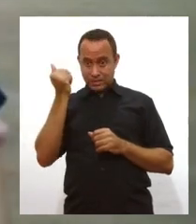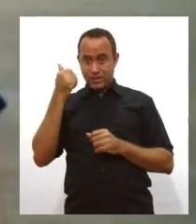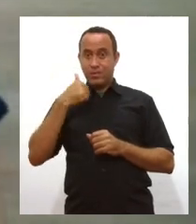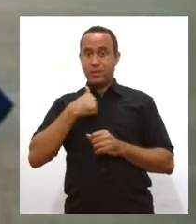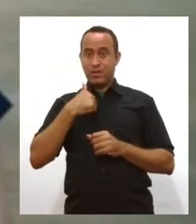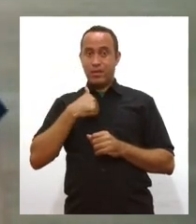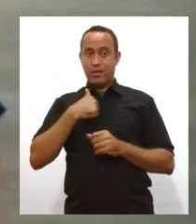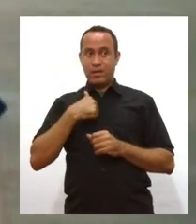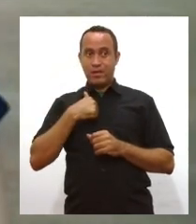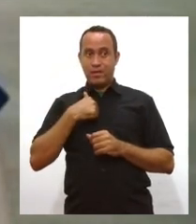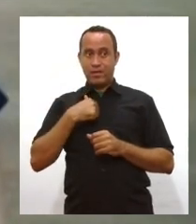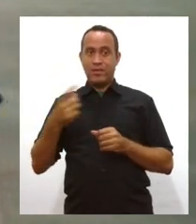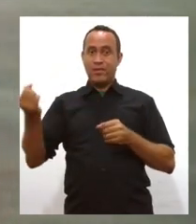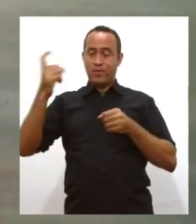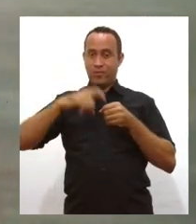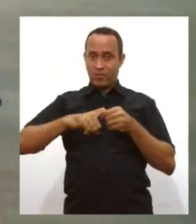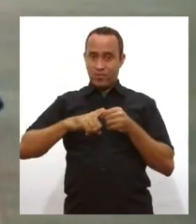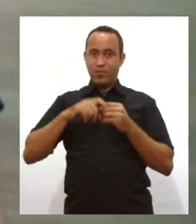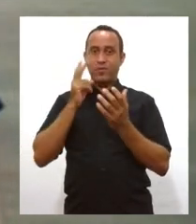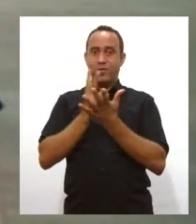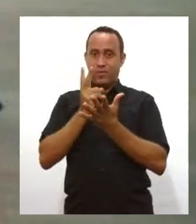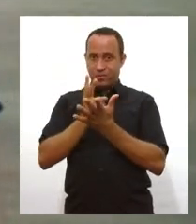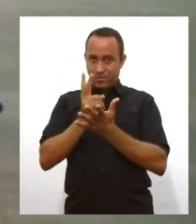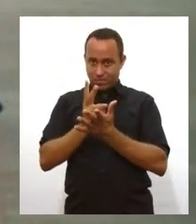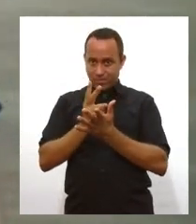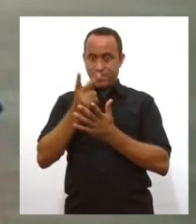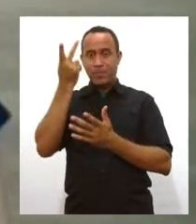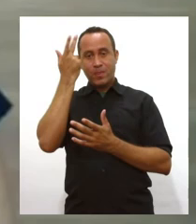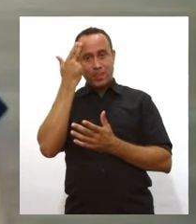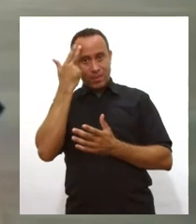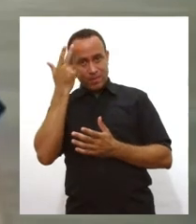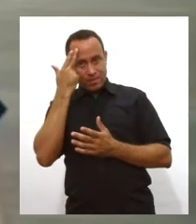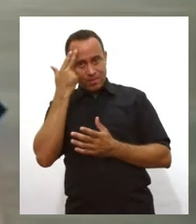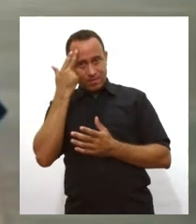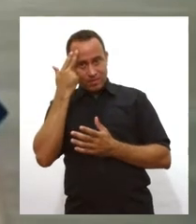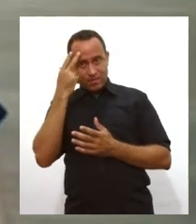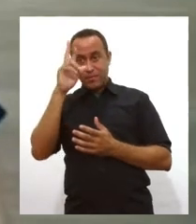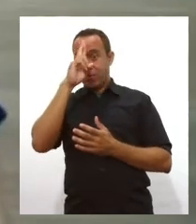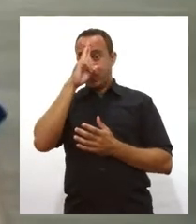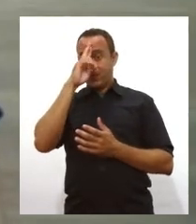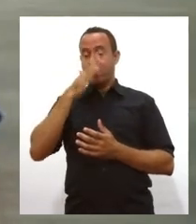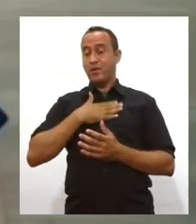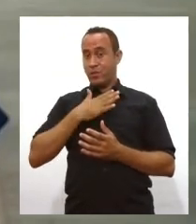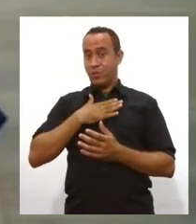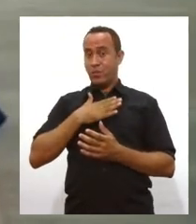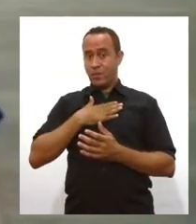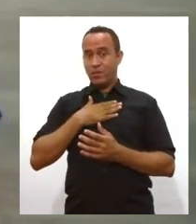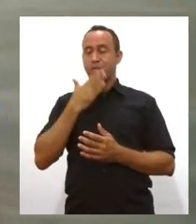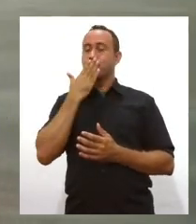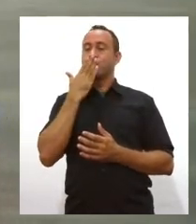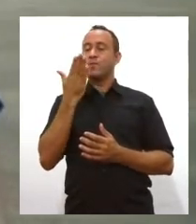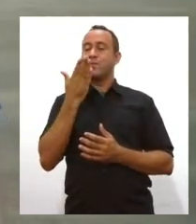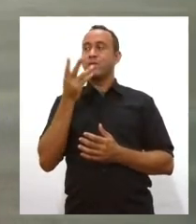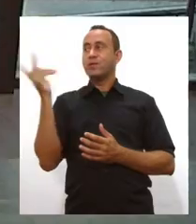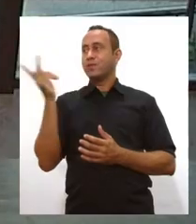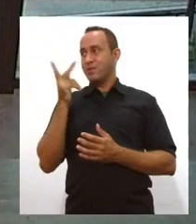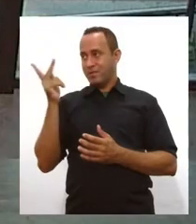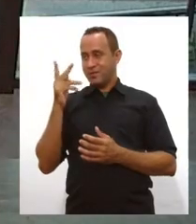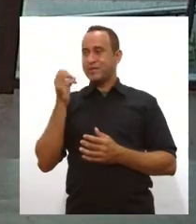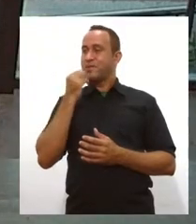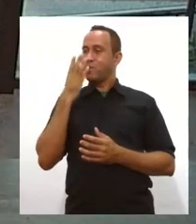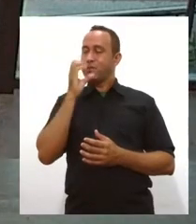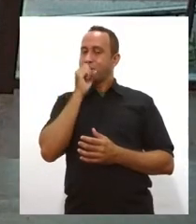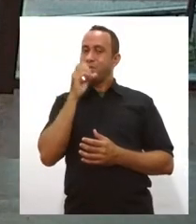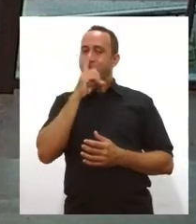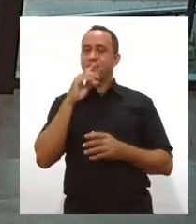a volta do Alesi Notícia na programação da TV Alesi meio-dia e meia comigo, Valquíria Miró. Meninas, um beijo para vocês. Bom fim de semana. Muito